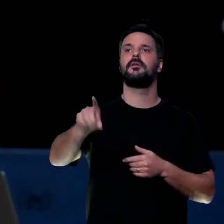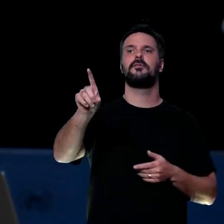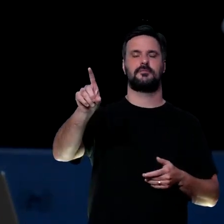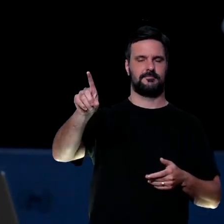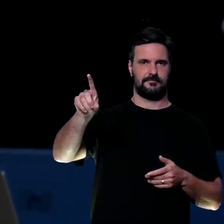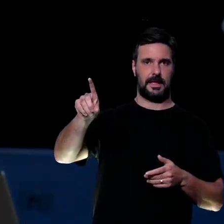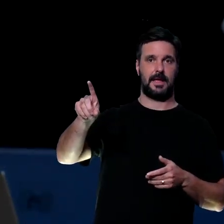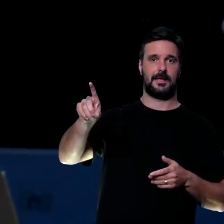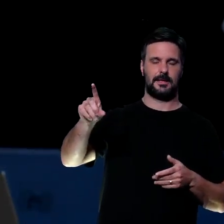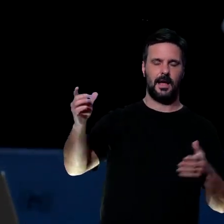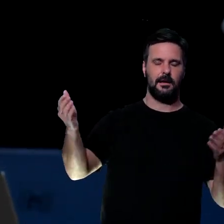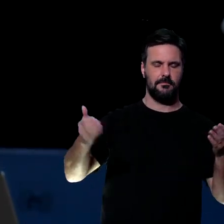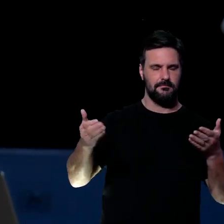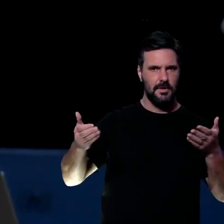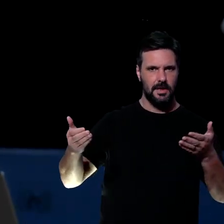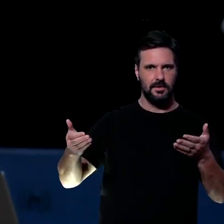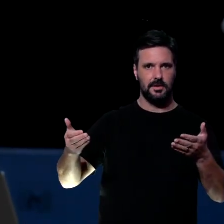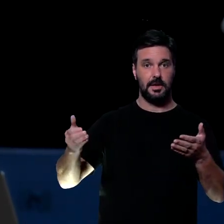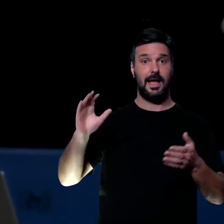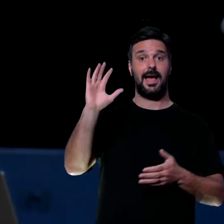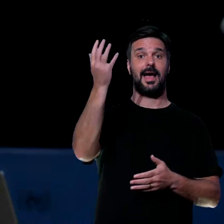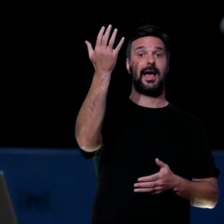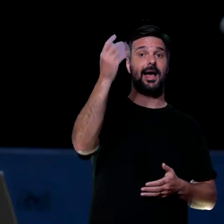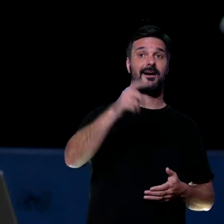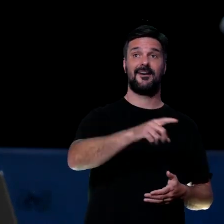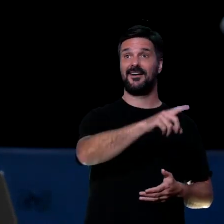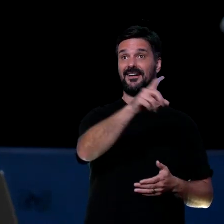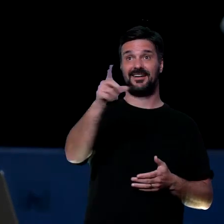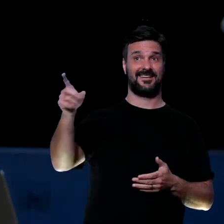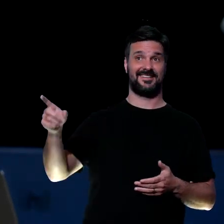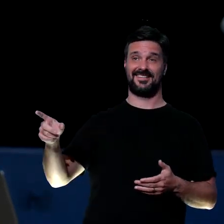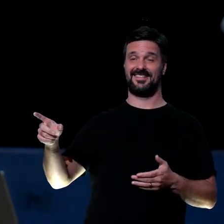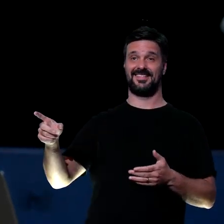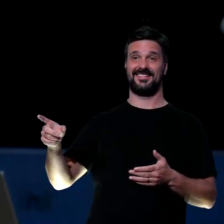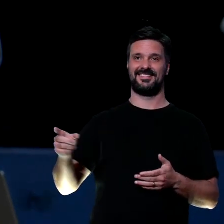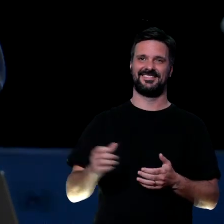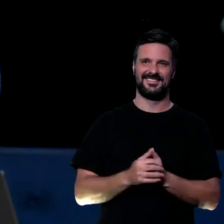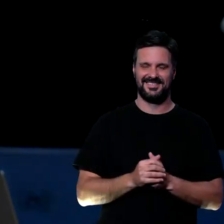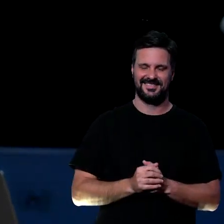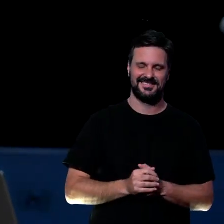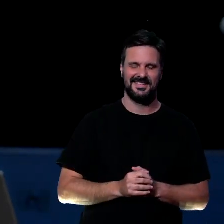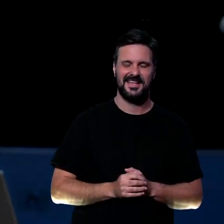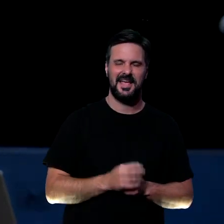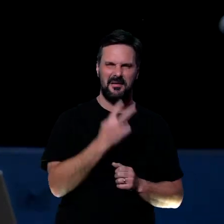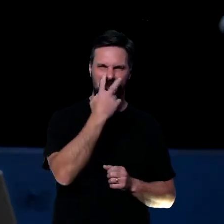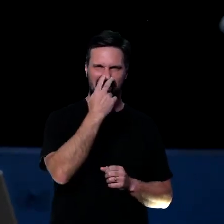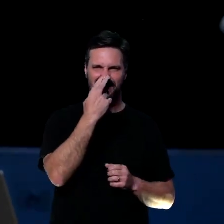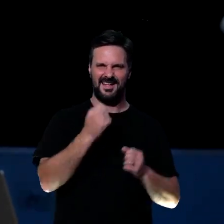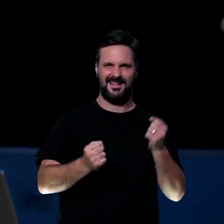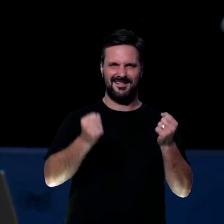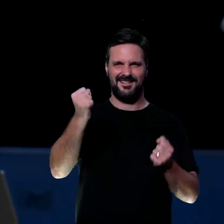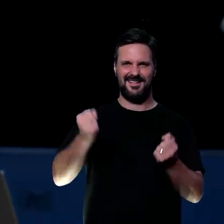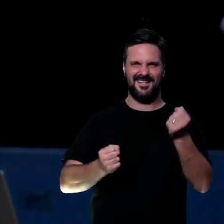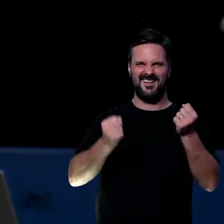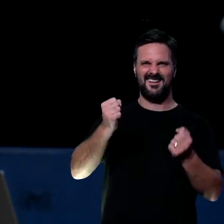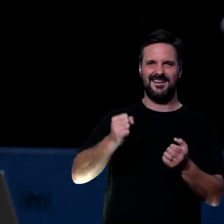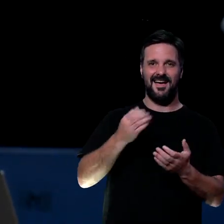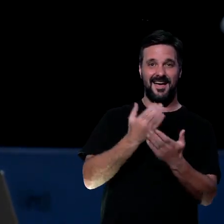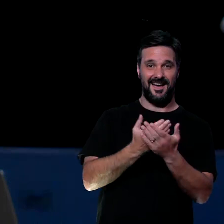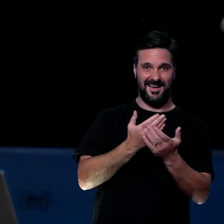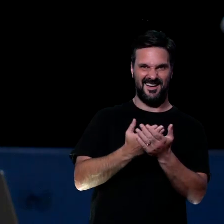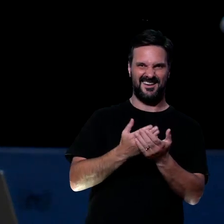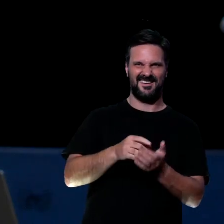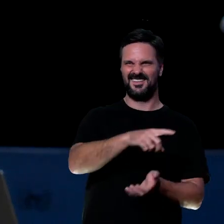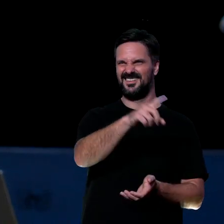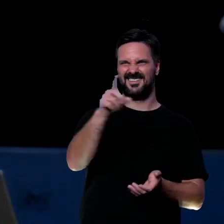é hora da aula prática. Nossa, dá até um gatilho, né, de autoescola aqui, meu Deus do céu. Enfim, eu fiz duas vezes autoescola, sabia